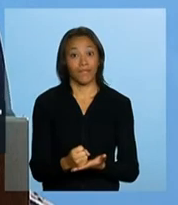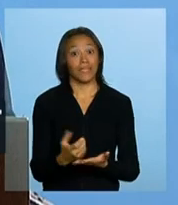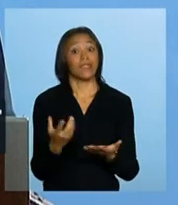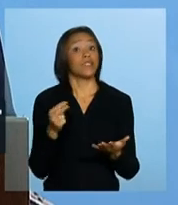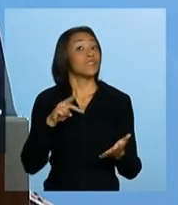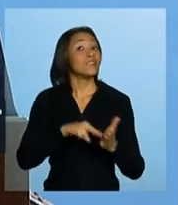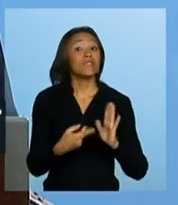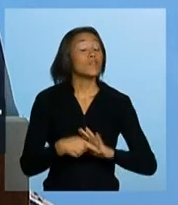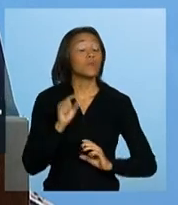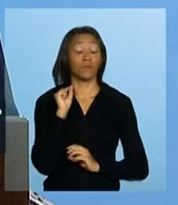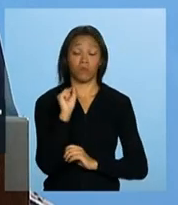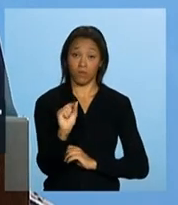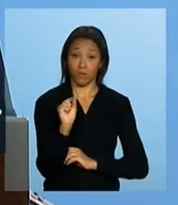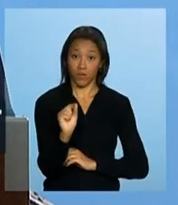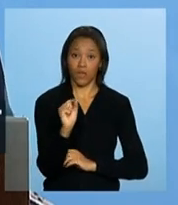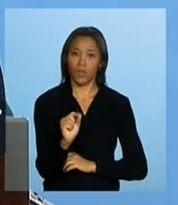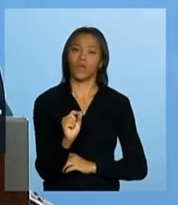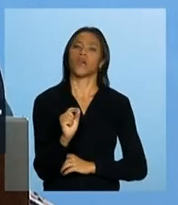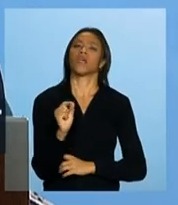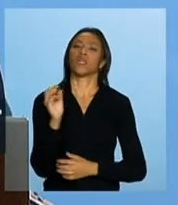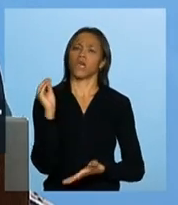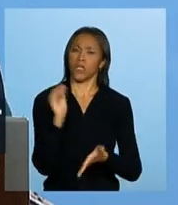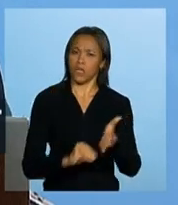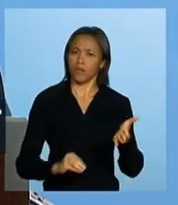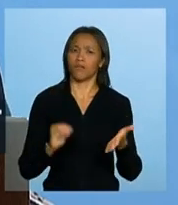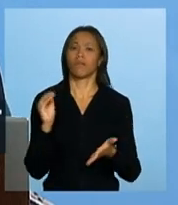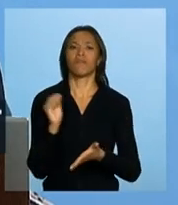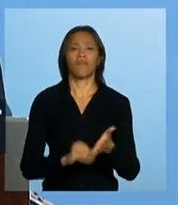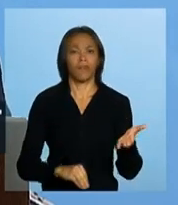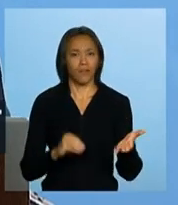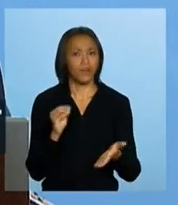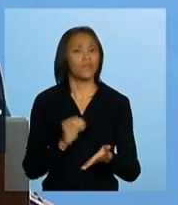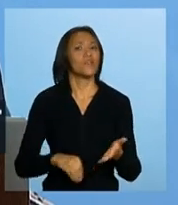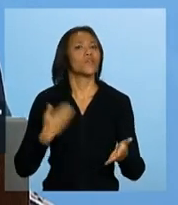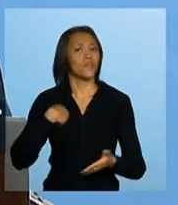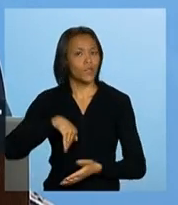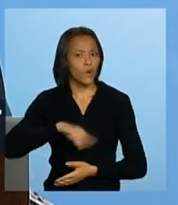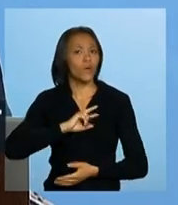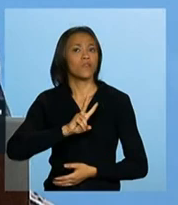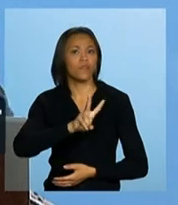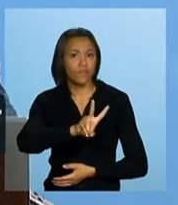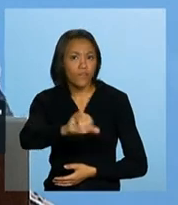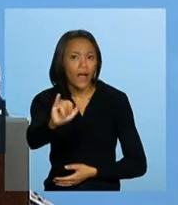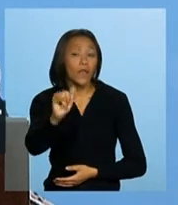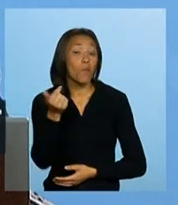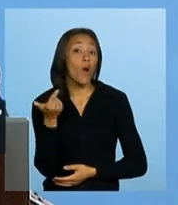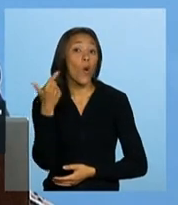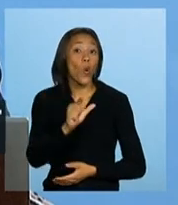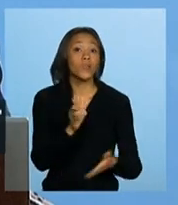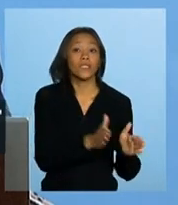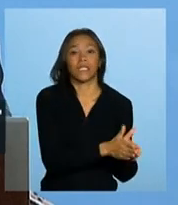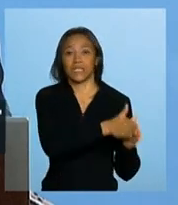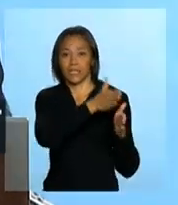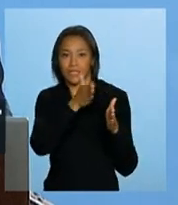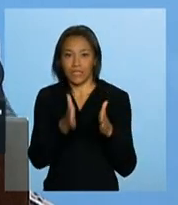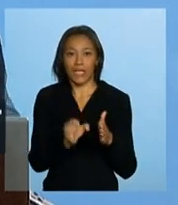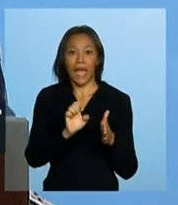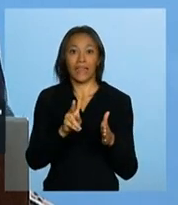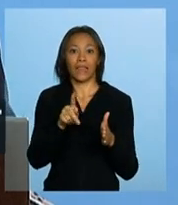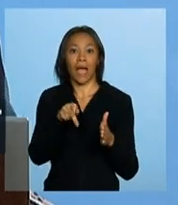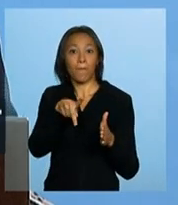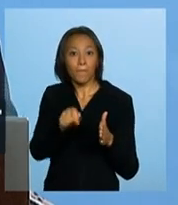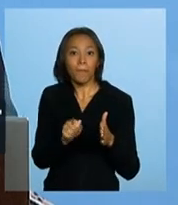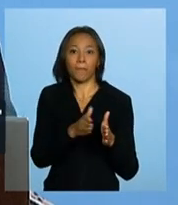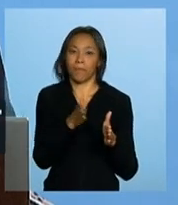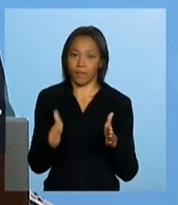significa que ainda nós vamos conceber uma outra etapa do Minha Casa Minha Vida para